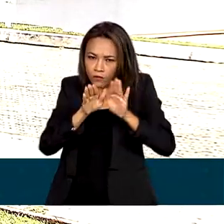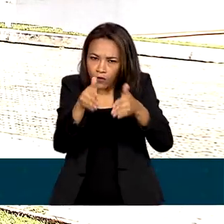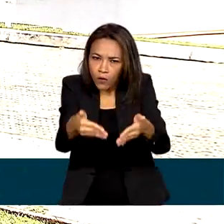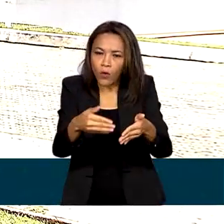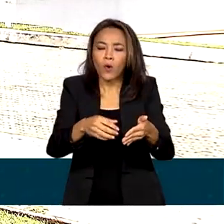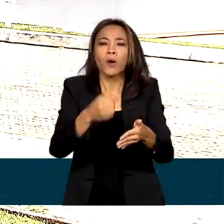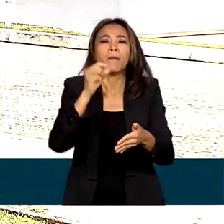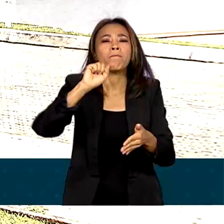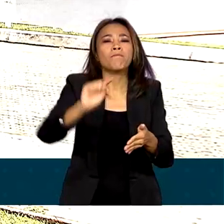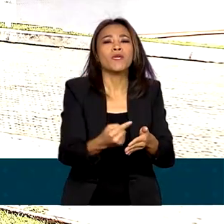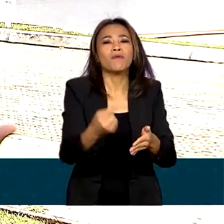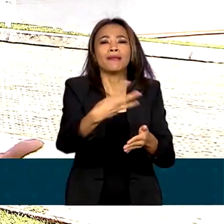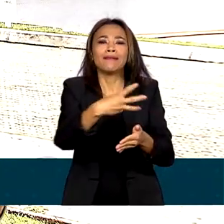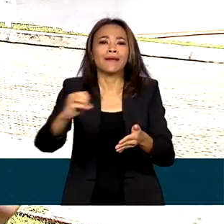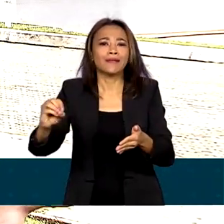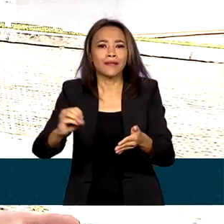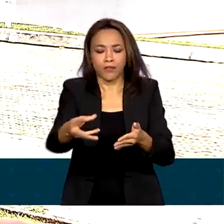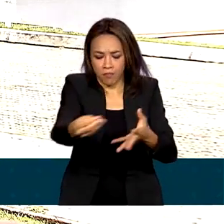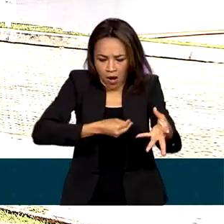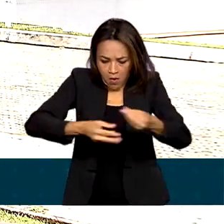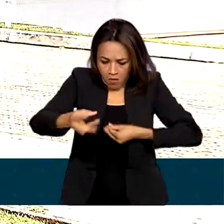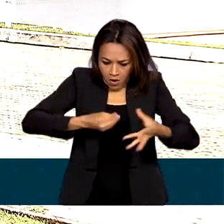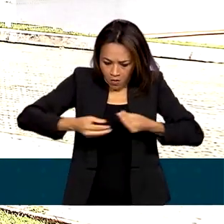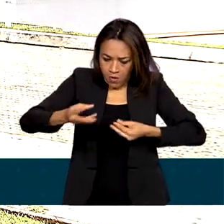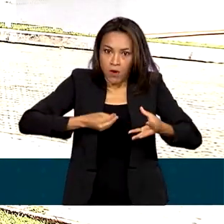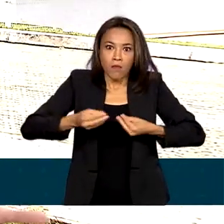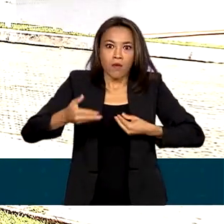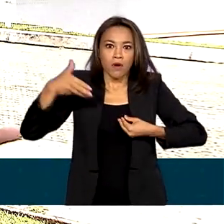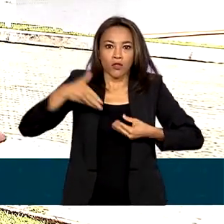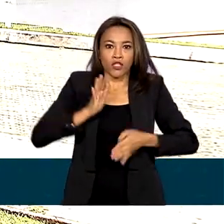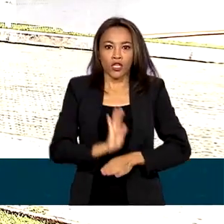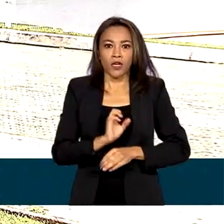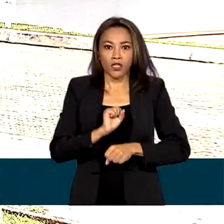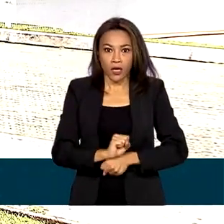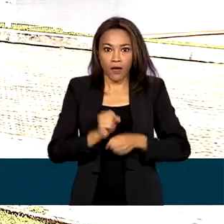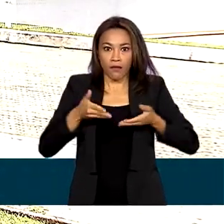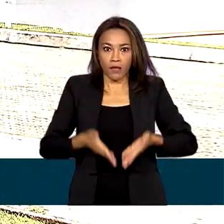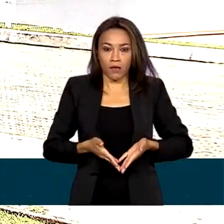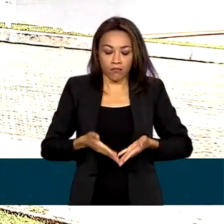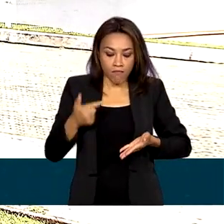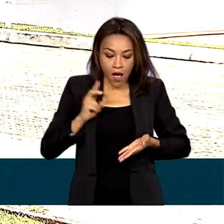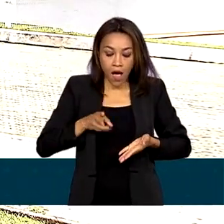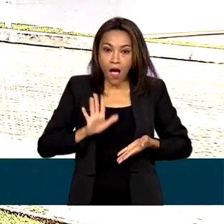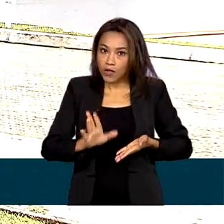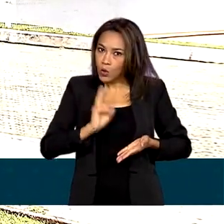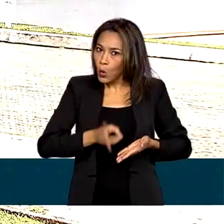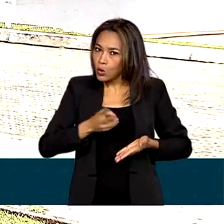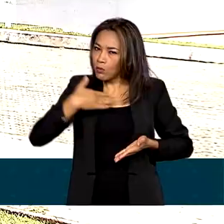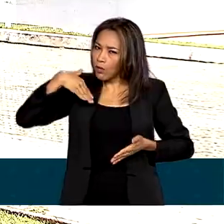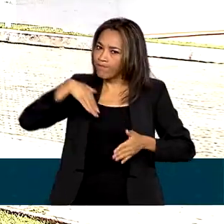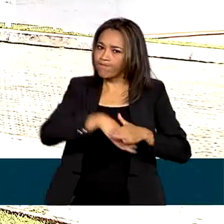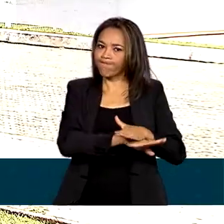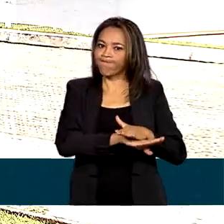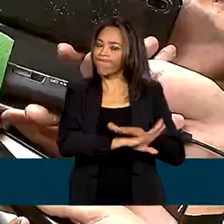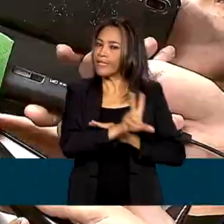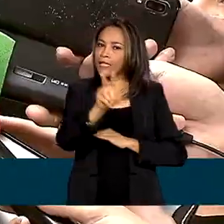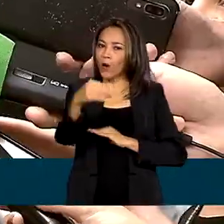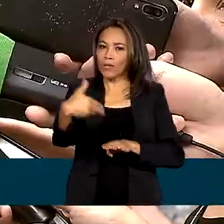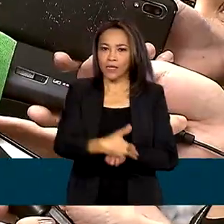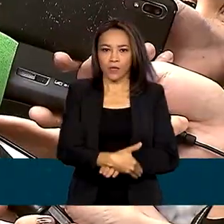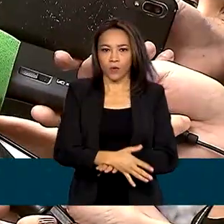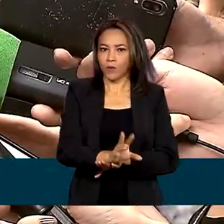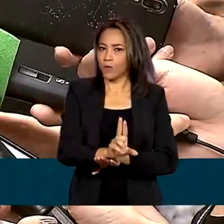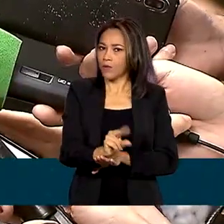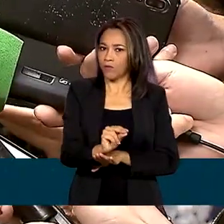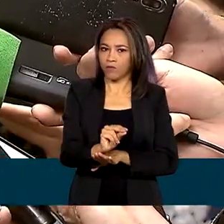.300 casos que chegaram até a terceira instância de recurso, mas mesmo assim, continuaram com o acesso negado. Nós